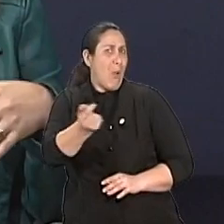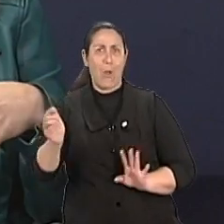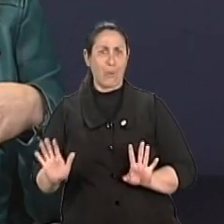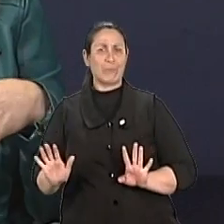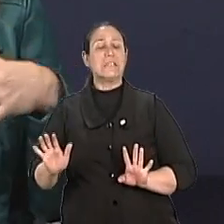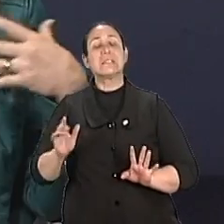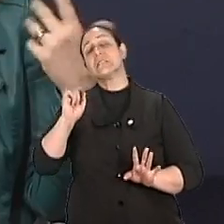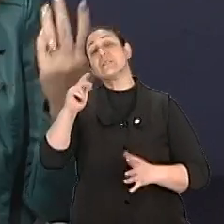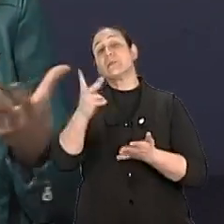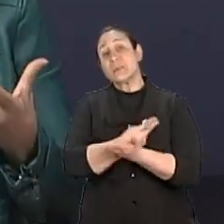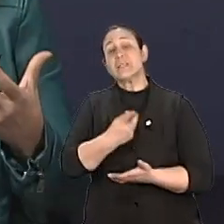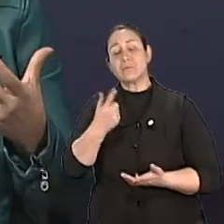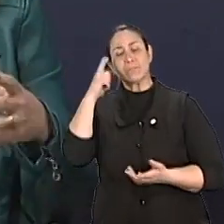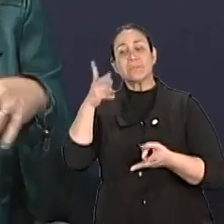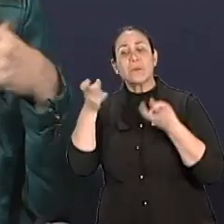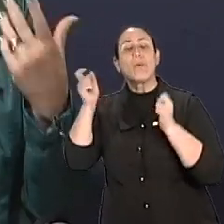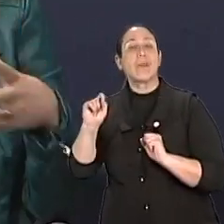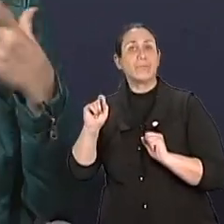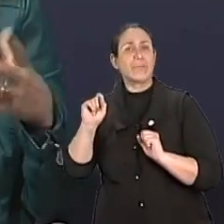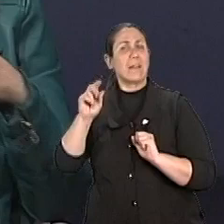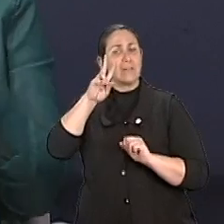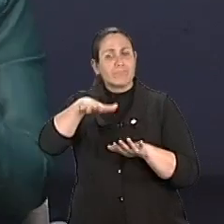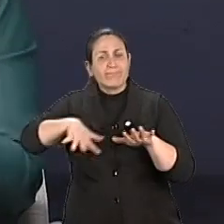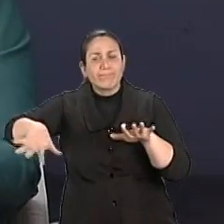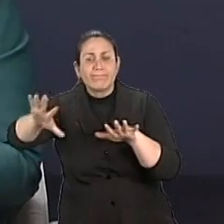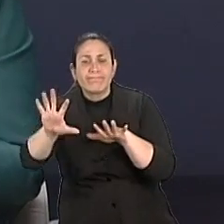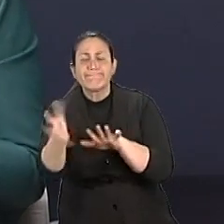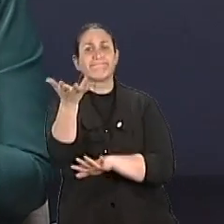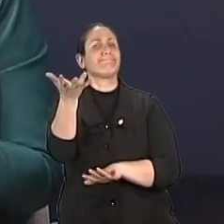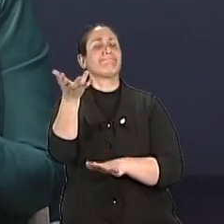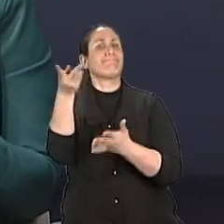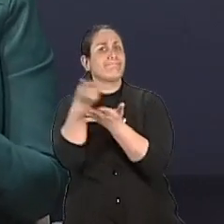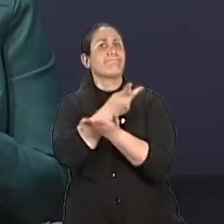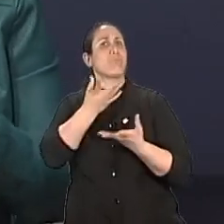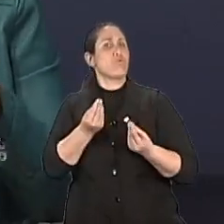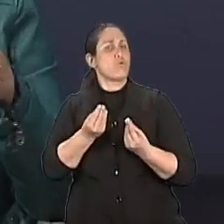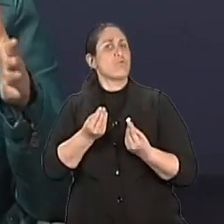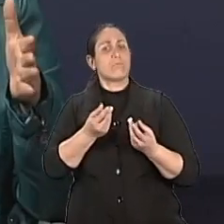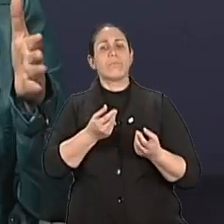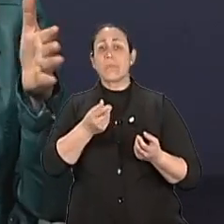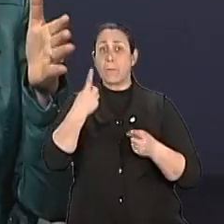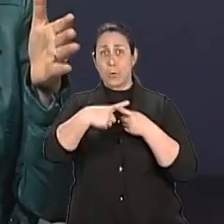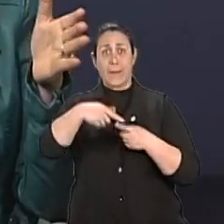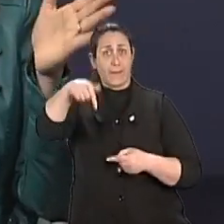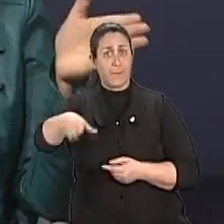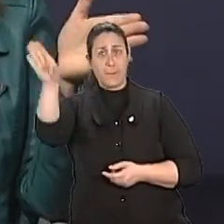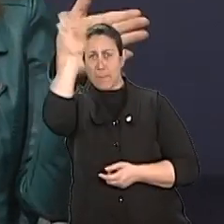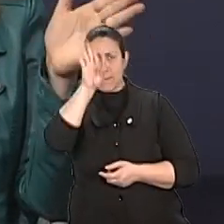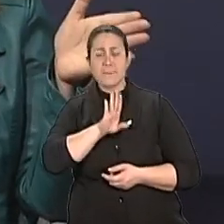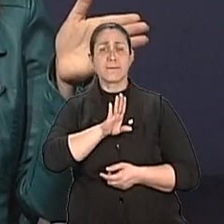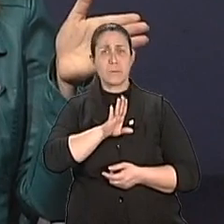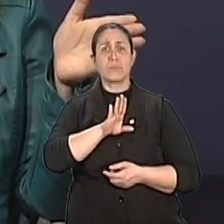na verdade, é um fenômeno, né? É um processo demográfico novo para todo mundo. O Brasil se